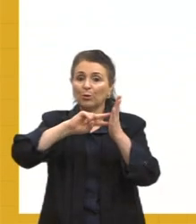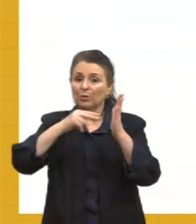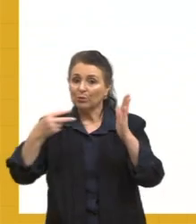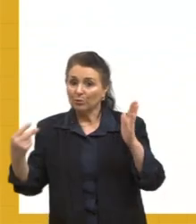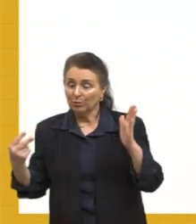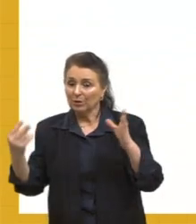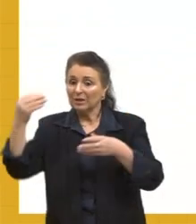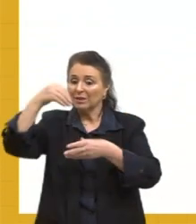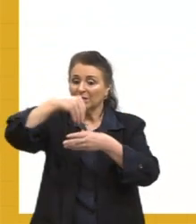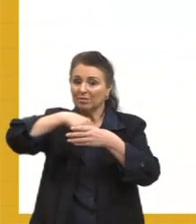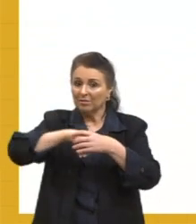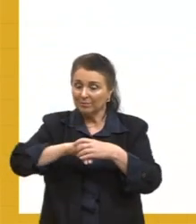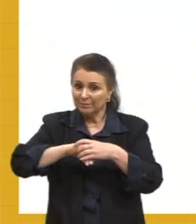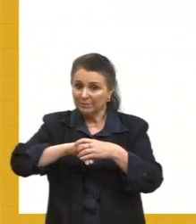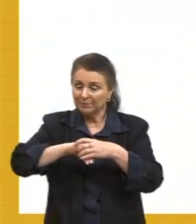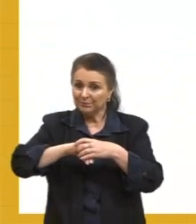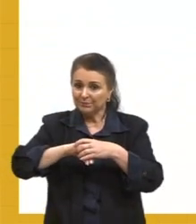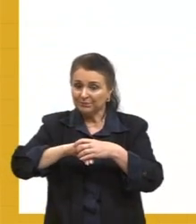da nossa